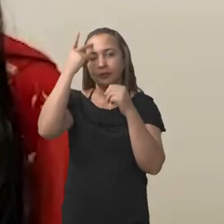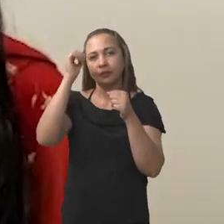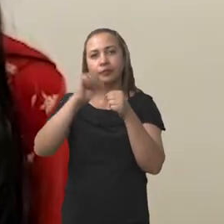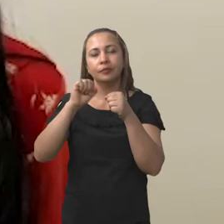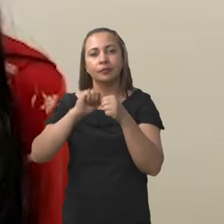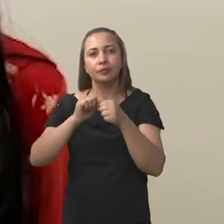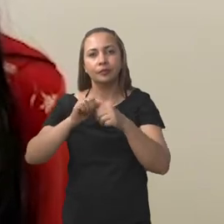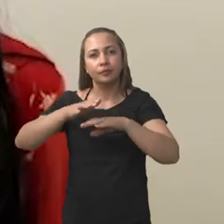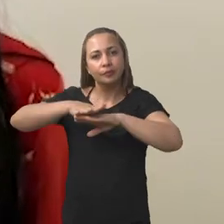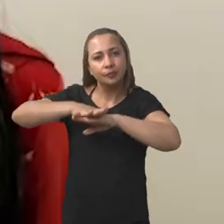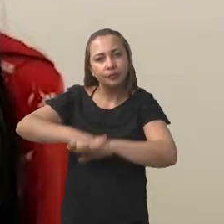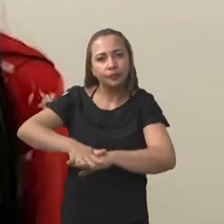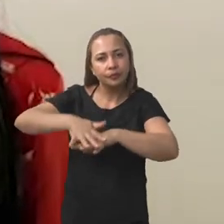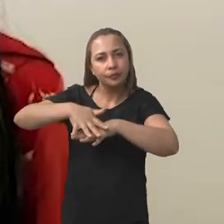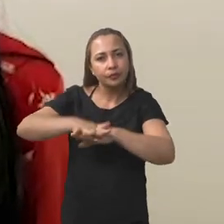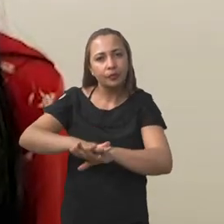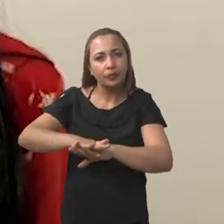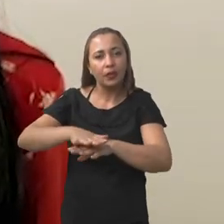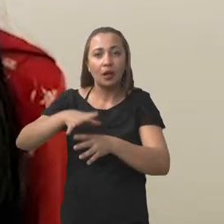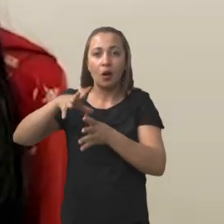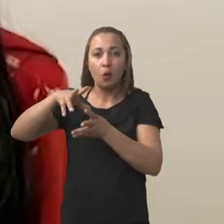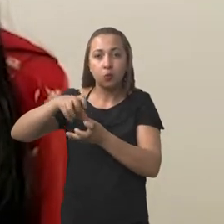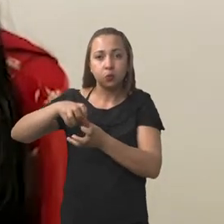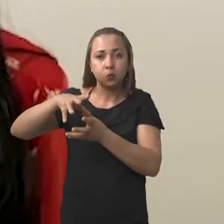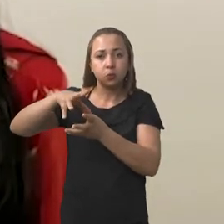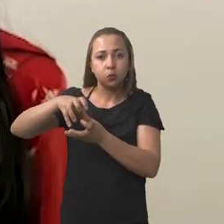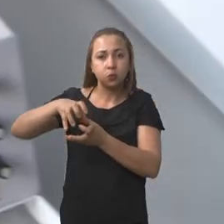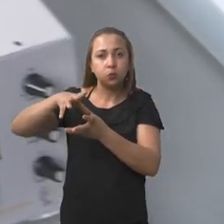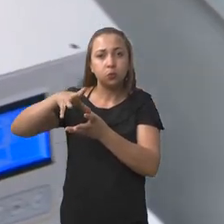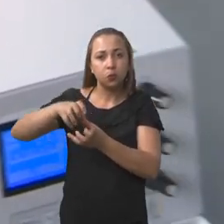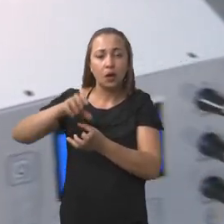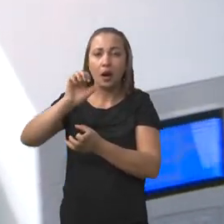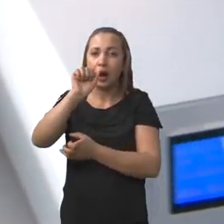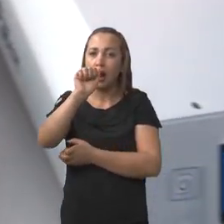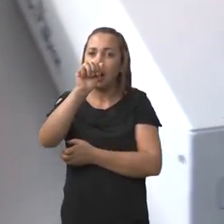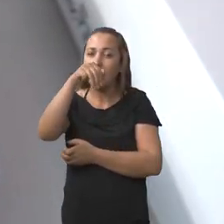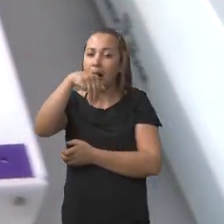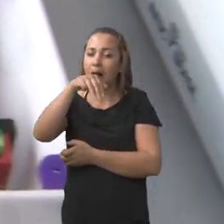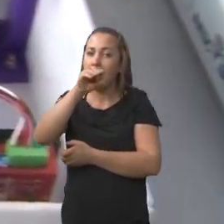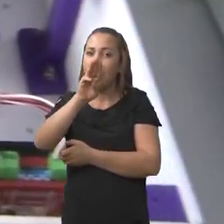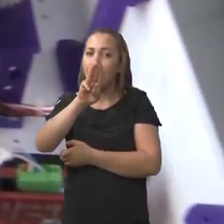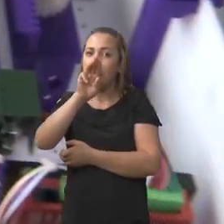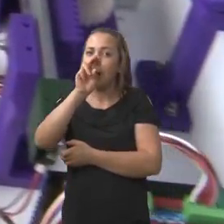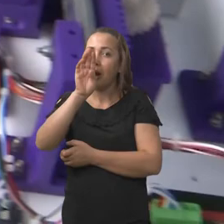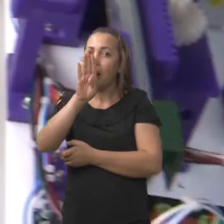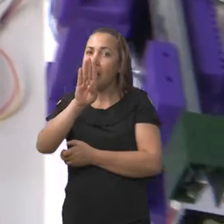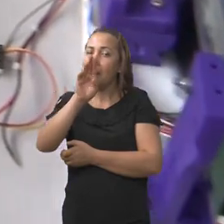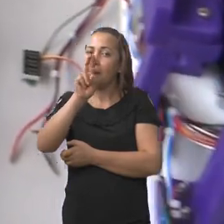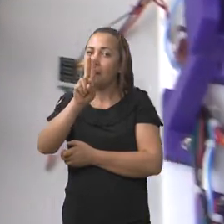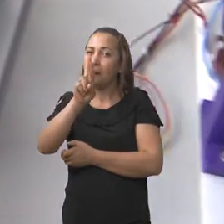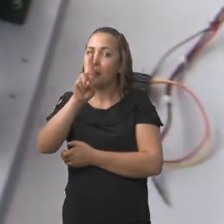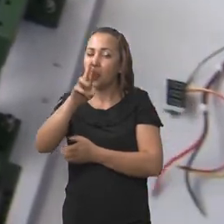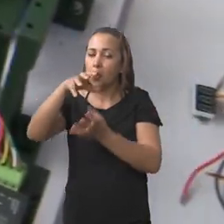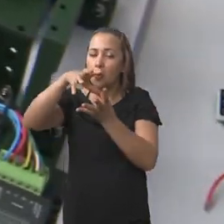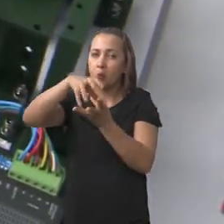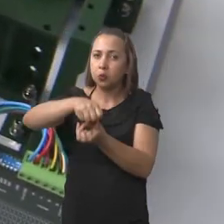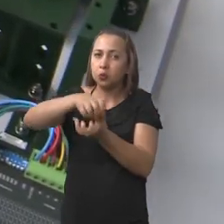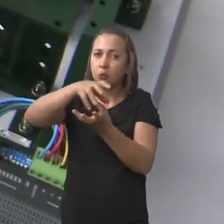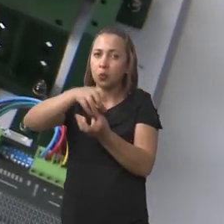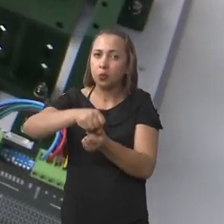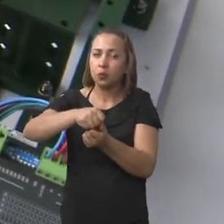para realizar a insuflação do ambu quando o paciente precisa ser entubado e ventilado